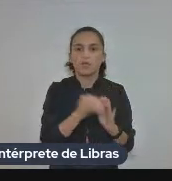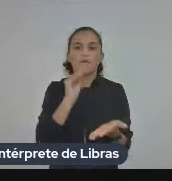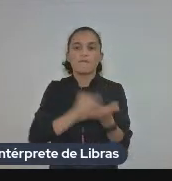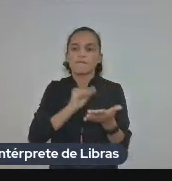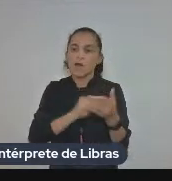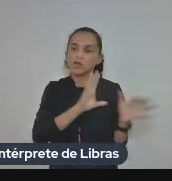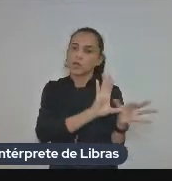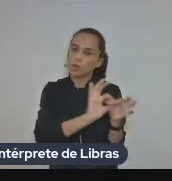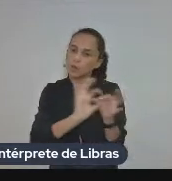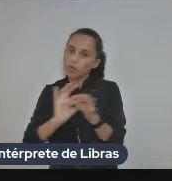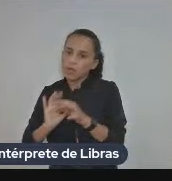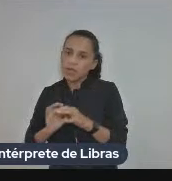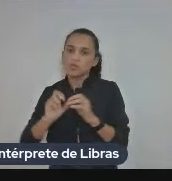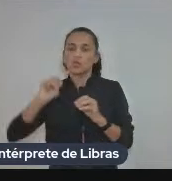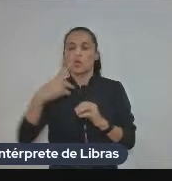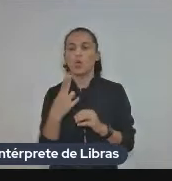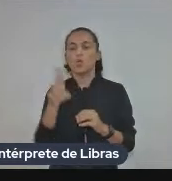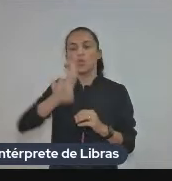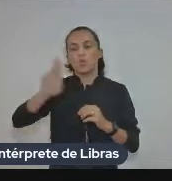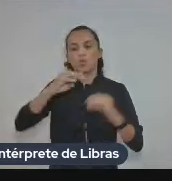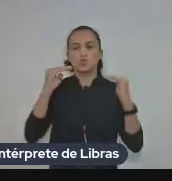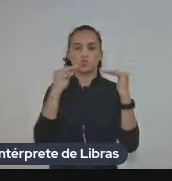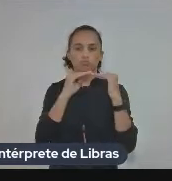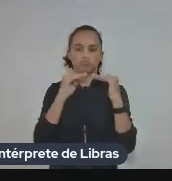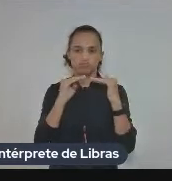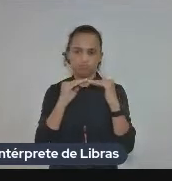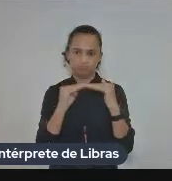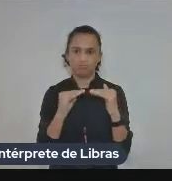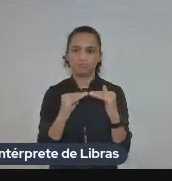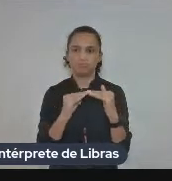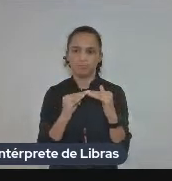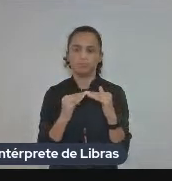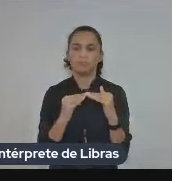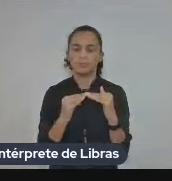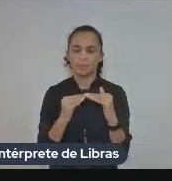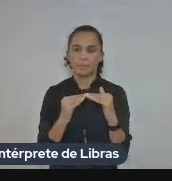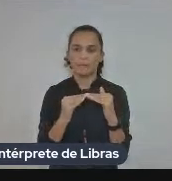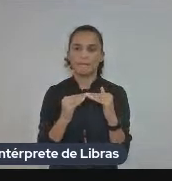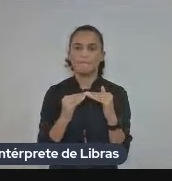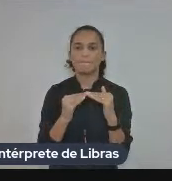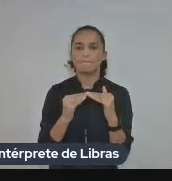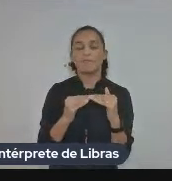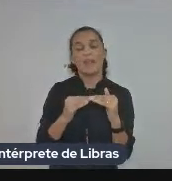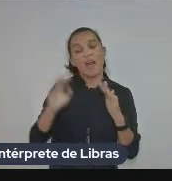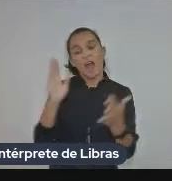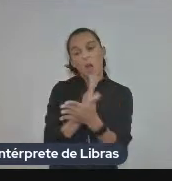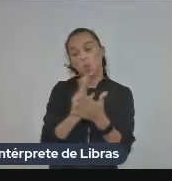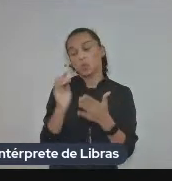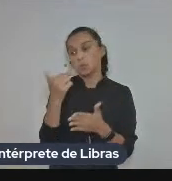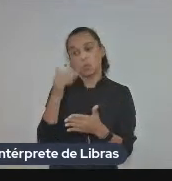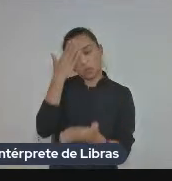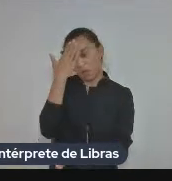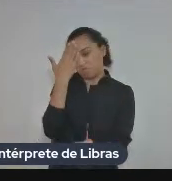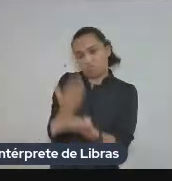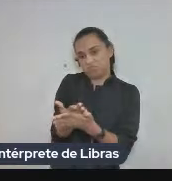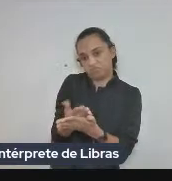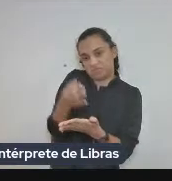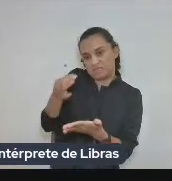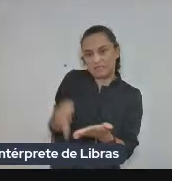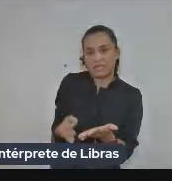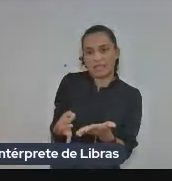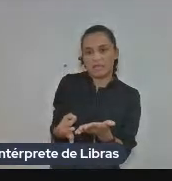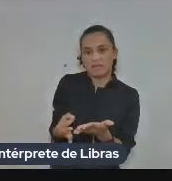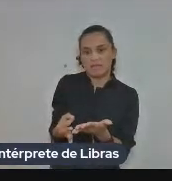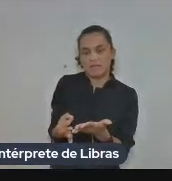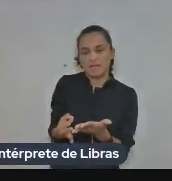e muitas vezes não são confiáveis ou tem muita falta muita ausência